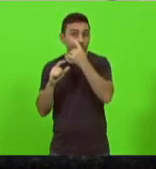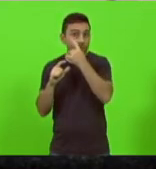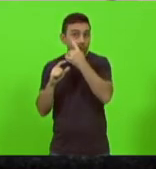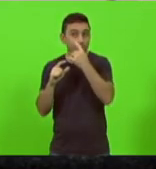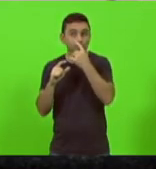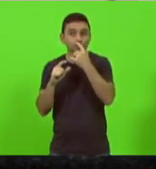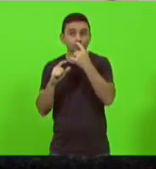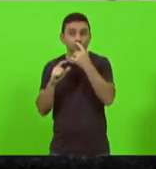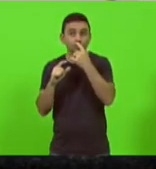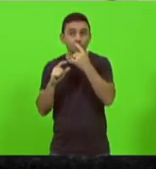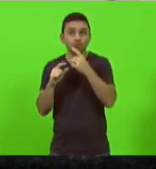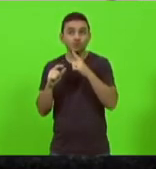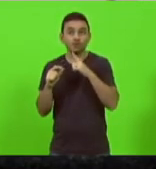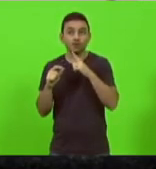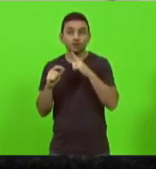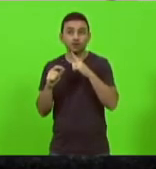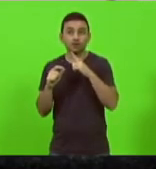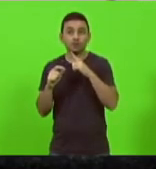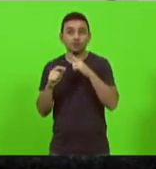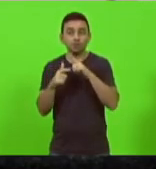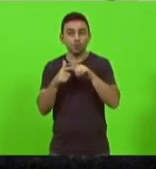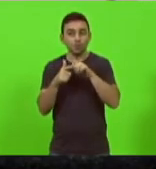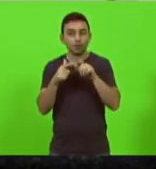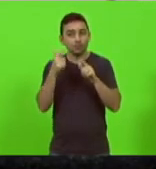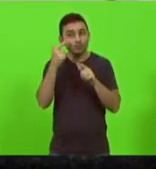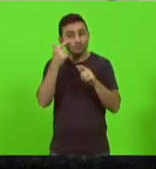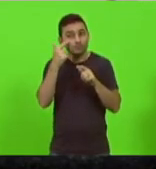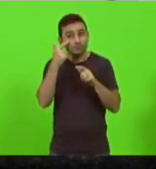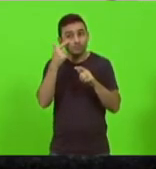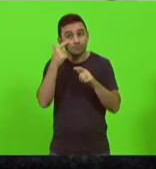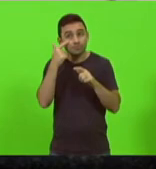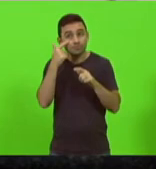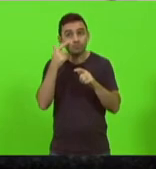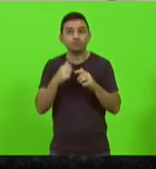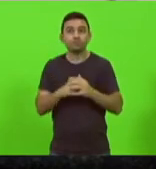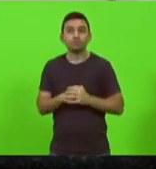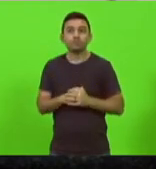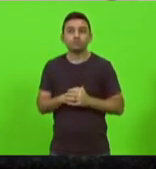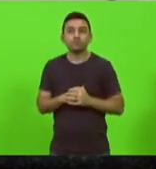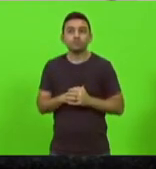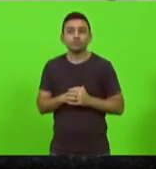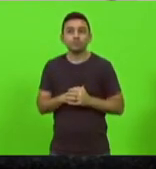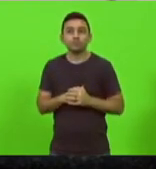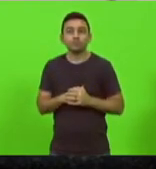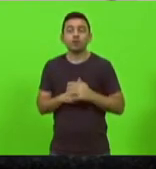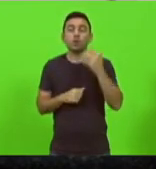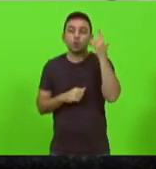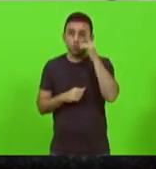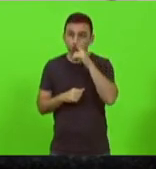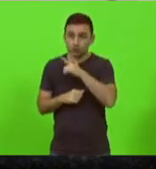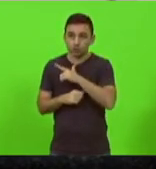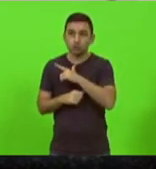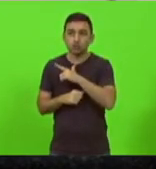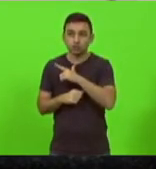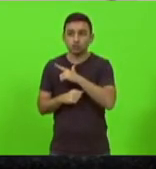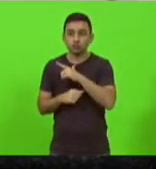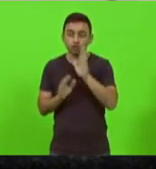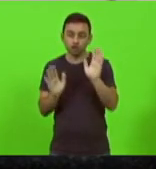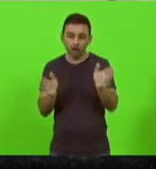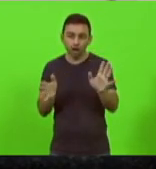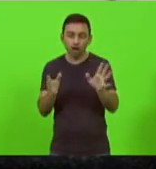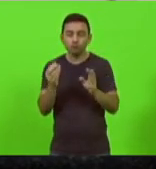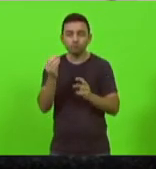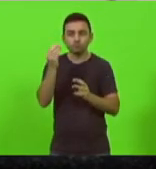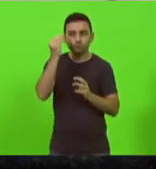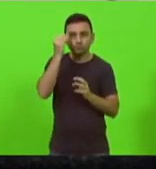uma margarida no local da vista que ela perdeu e agora já conseguiu colocar uma prótese então